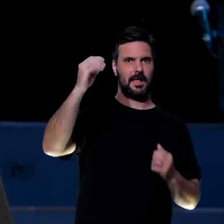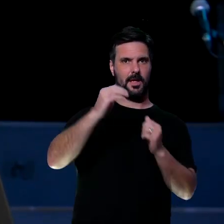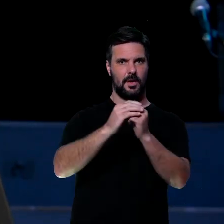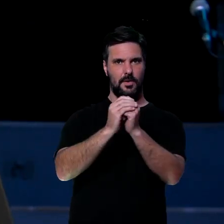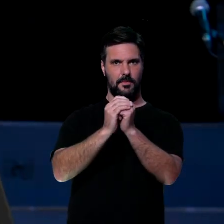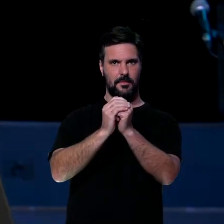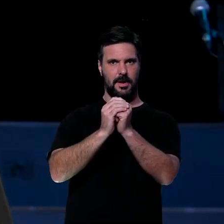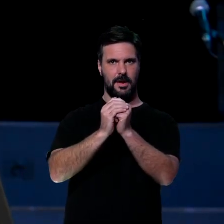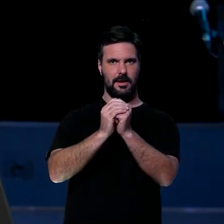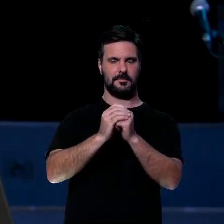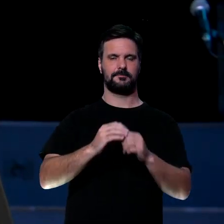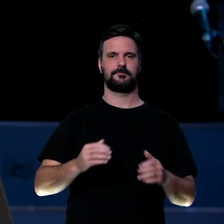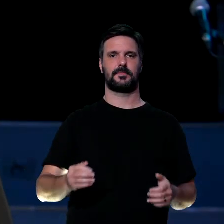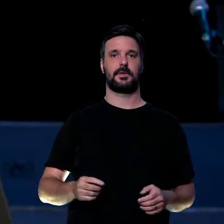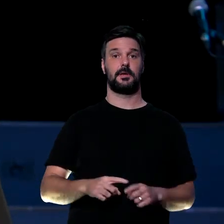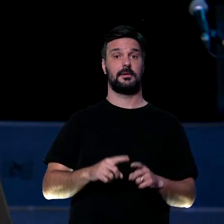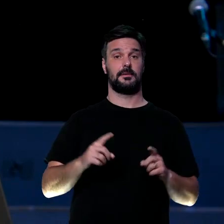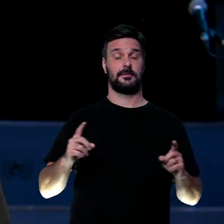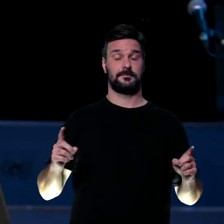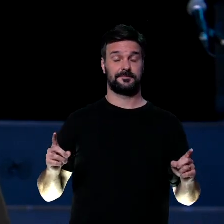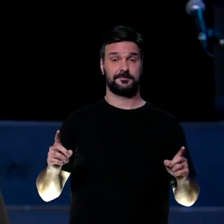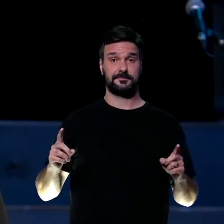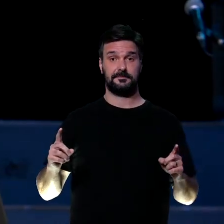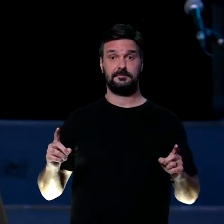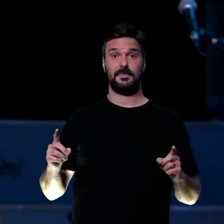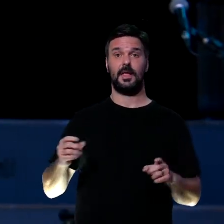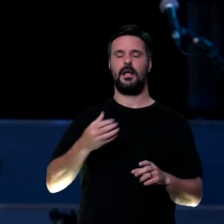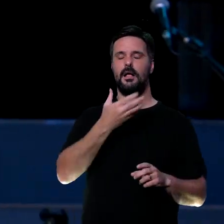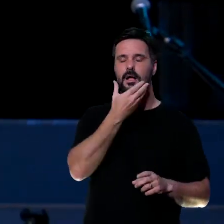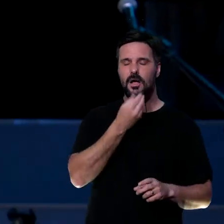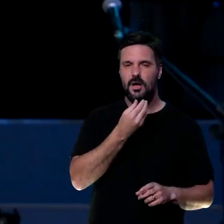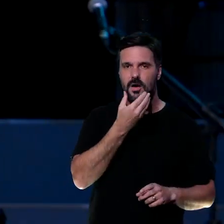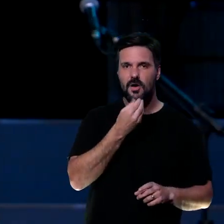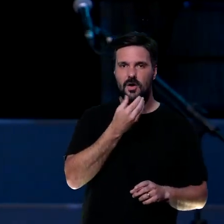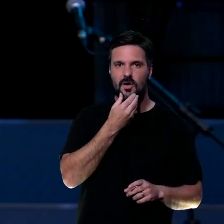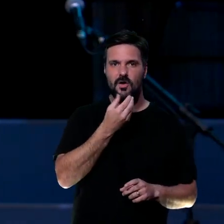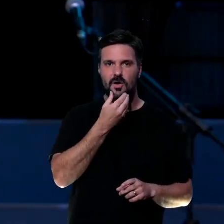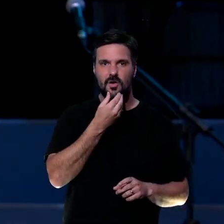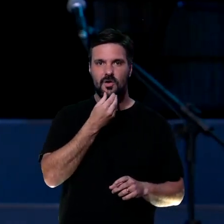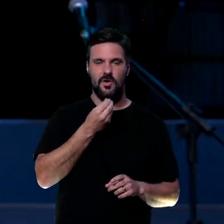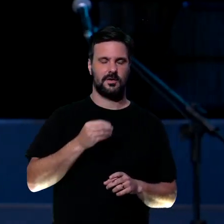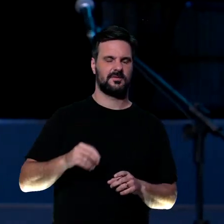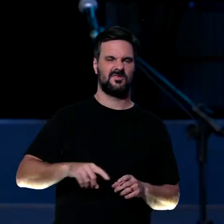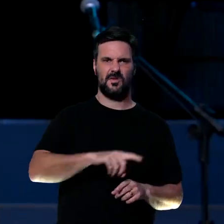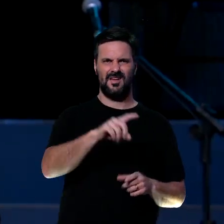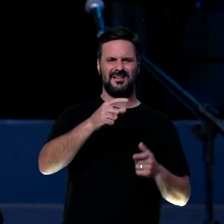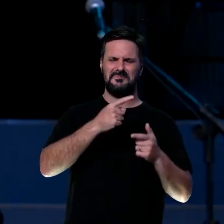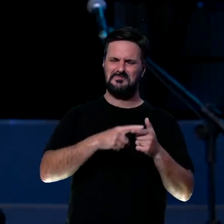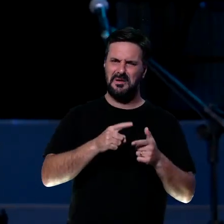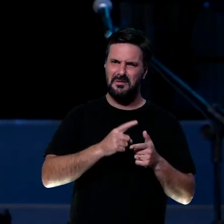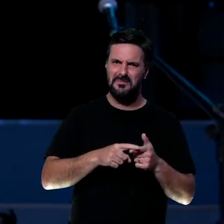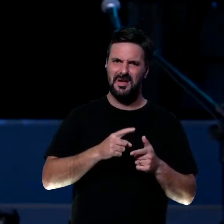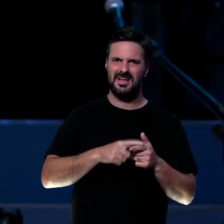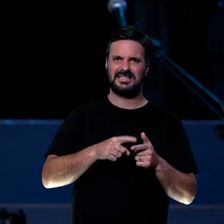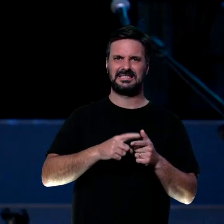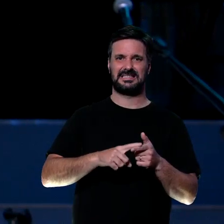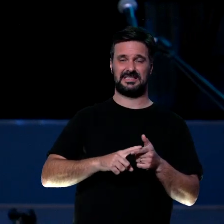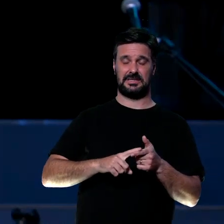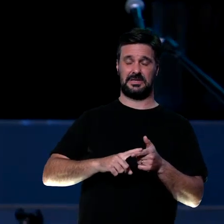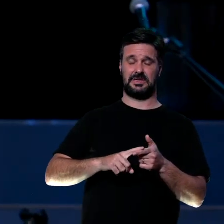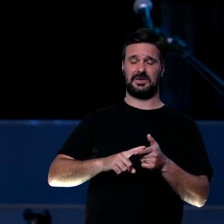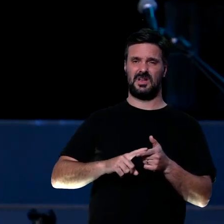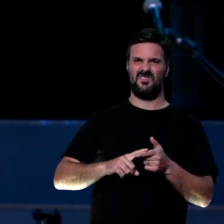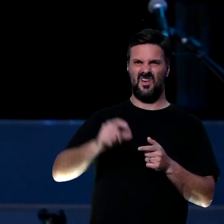Agora, talvez você vai ter que chegar à presença de Deus como aquele homem que o filho estava passando por muitas dificuldades, estava possuído por espíritos